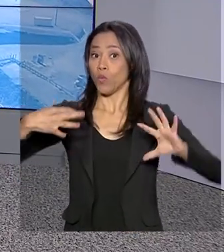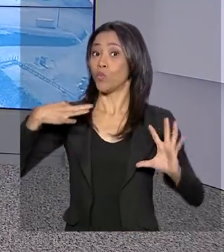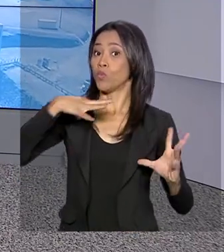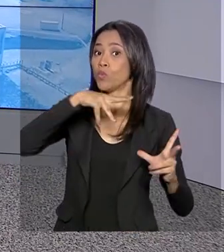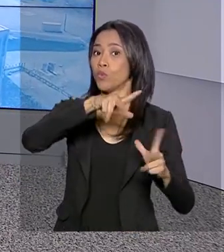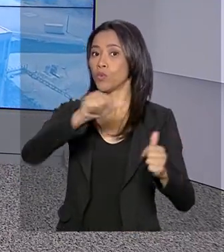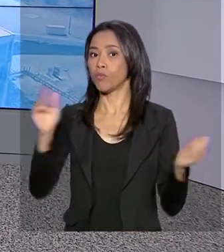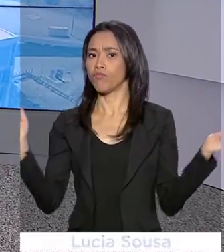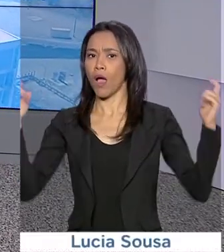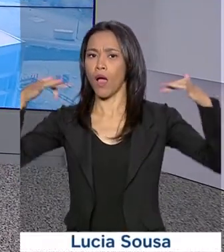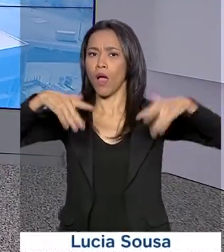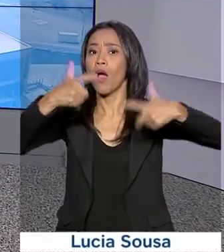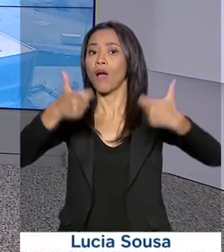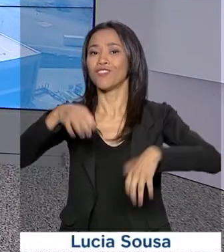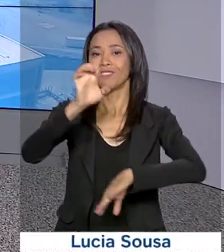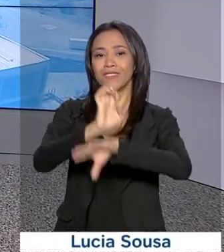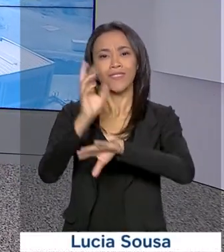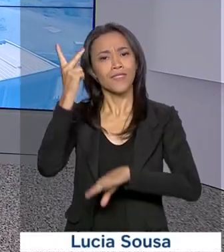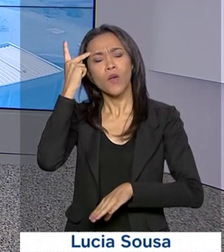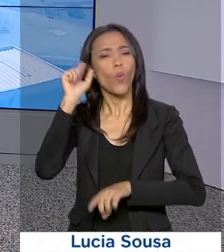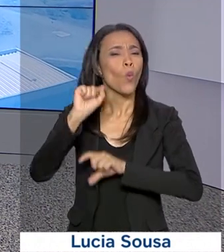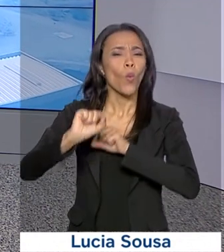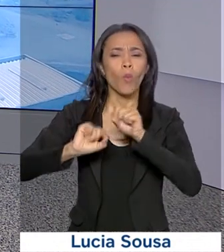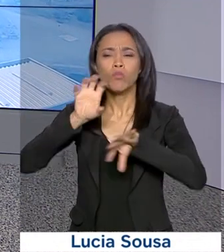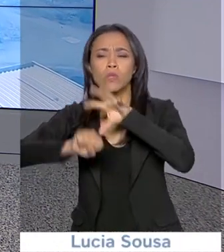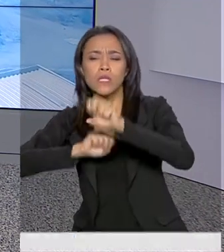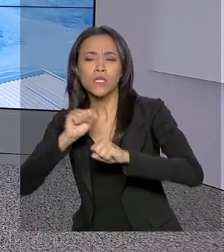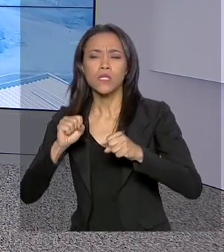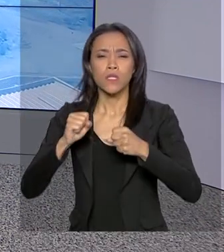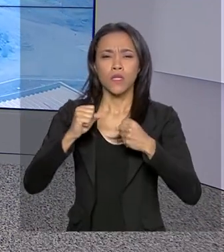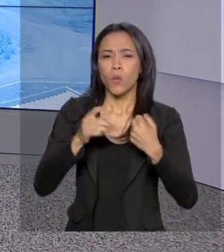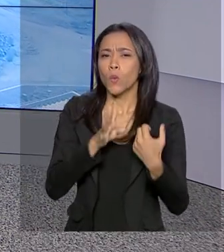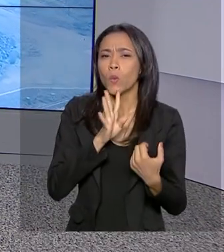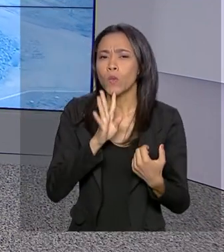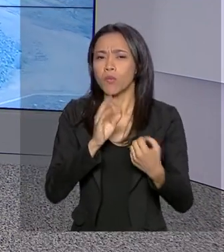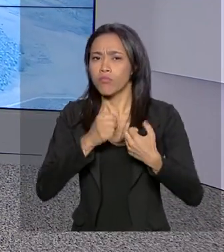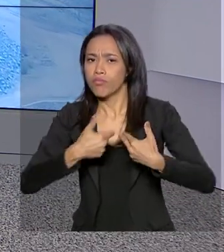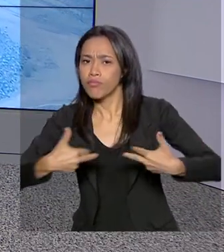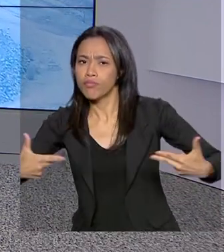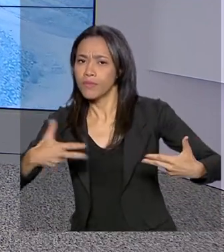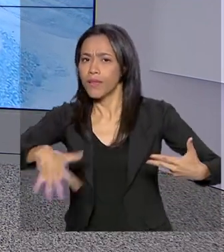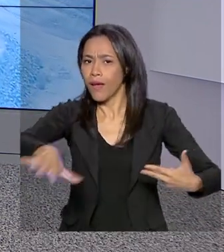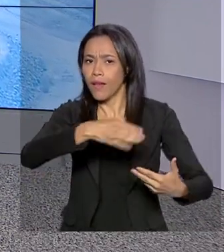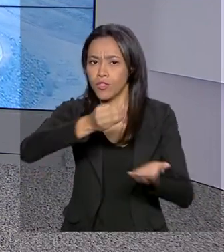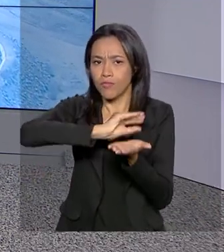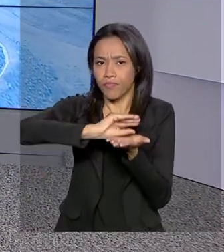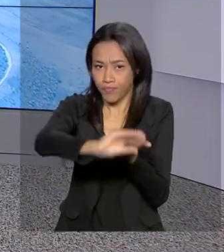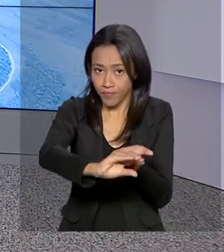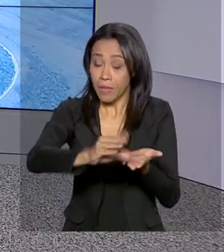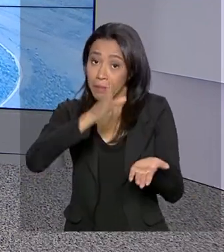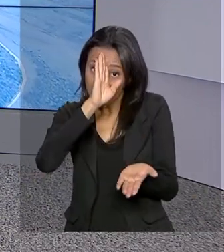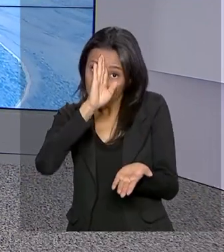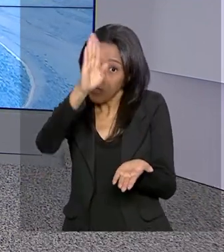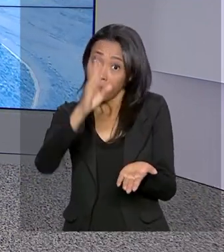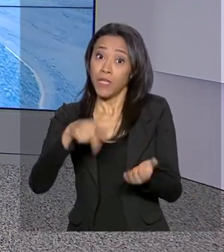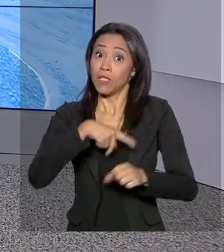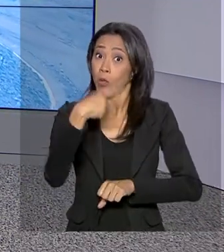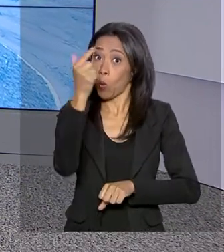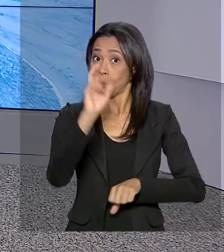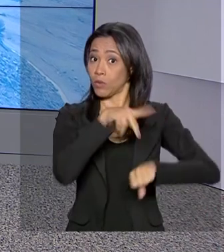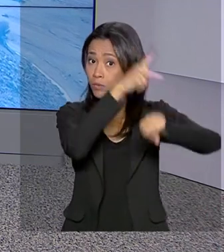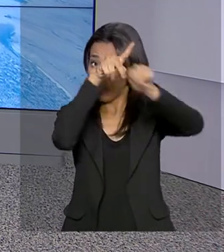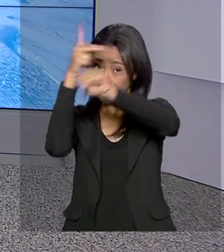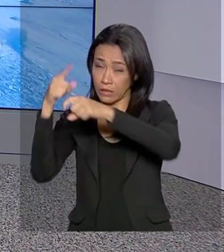para tomar conhecimento de oportunidades de investir aqui no Brasil. Cerca de 2 mil pessoas, principalmente investidores estrangeiros,